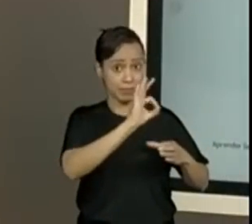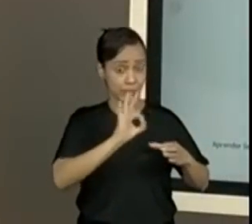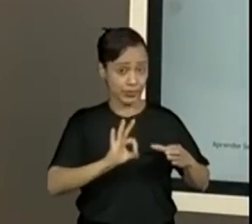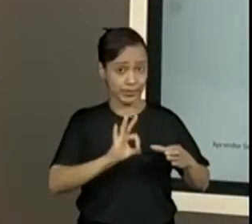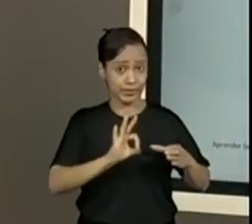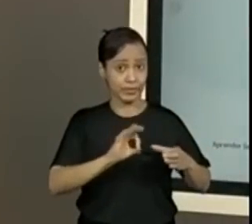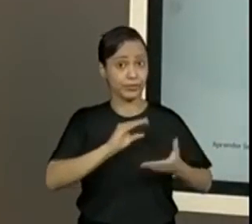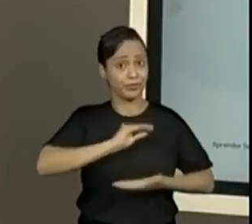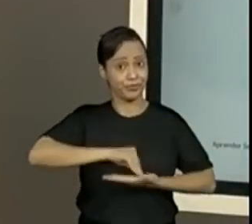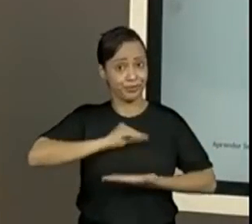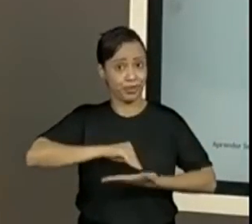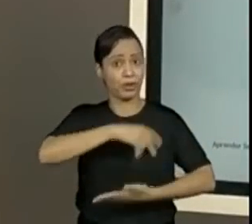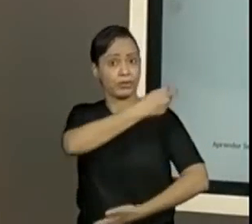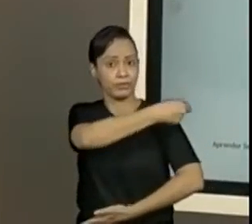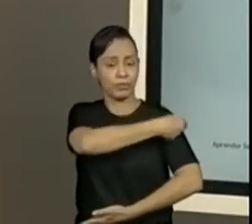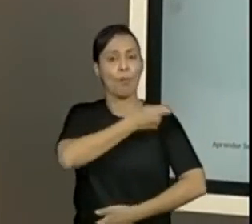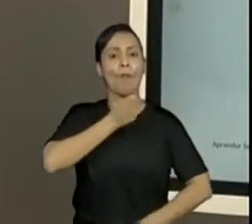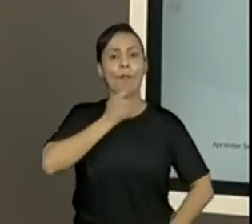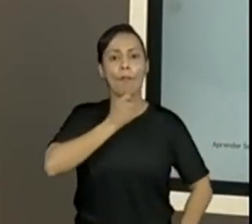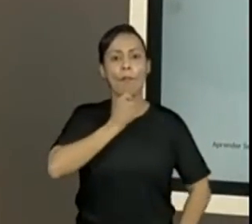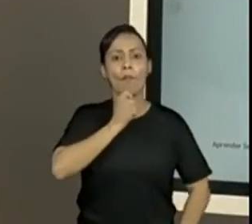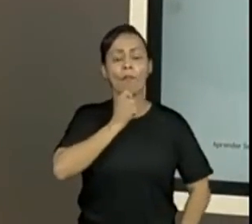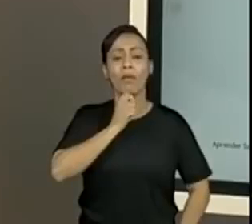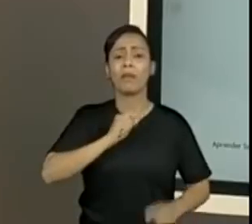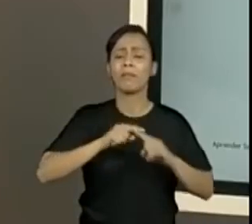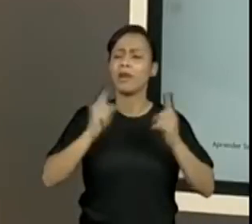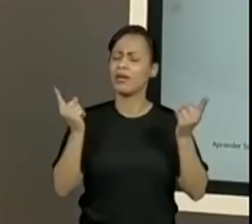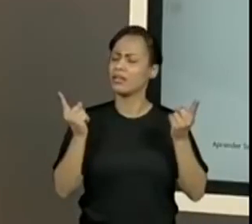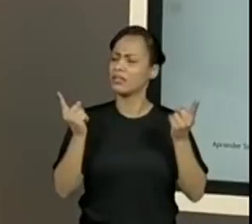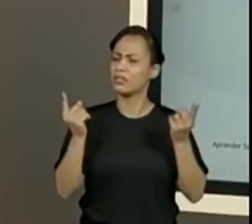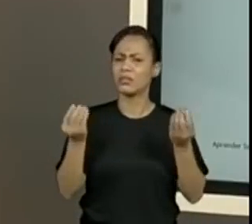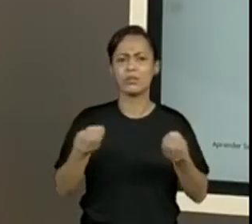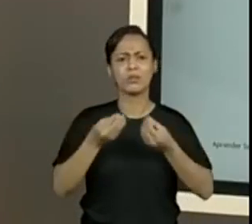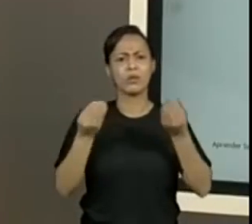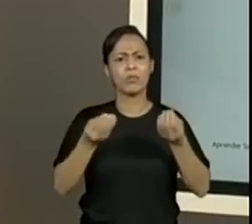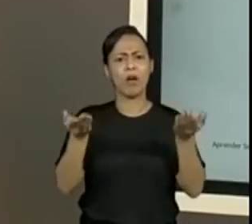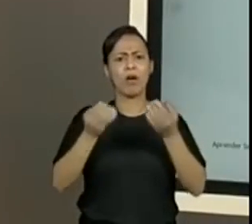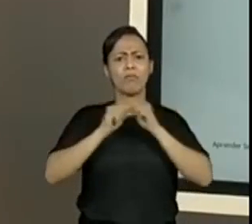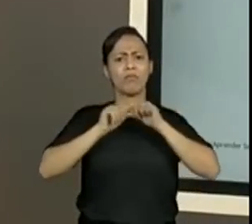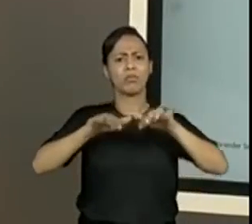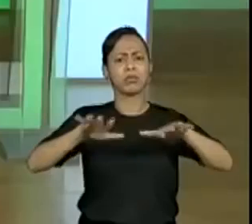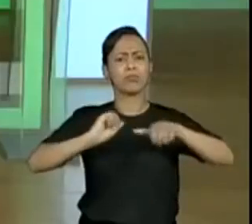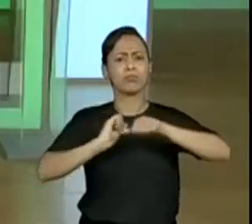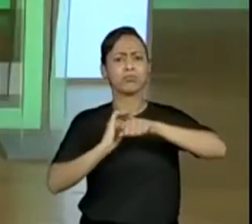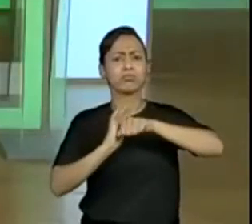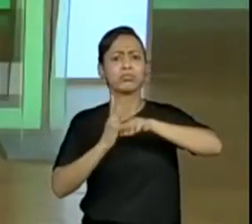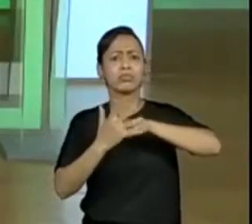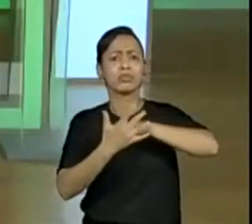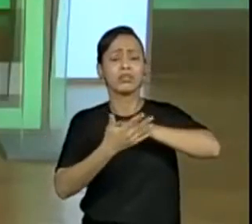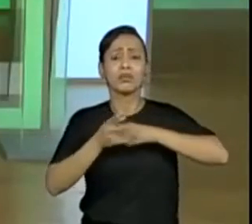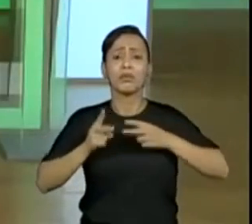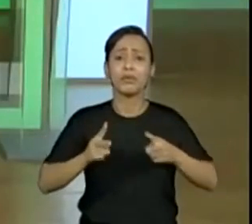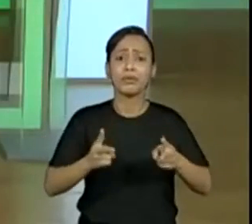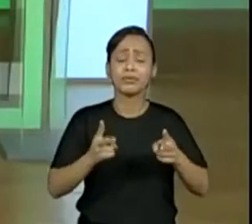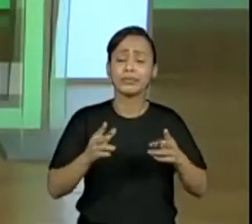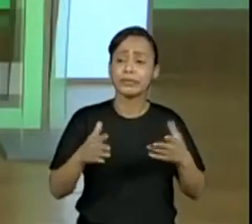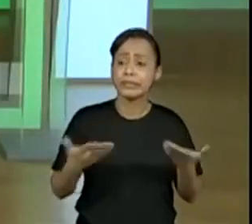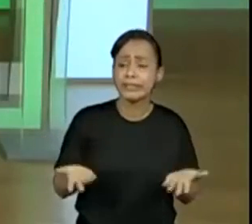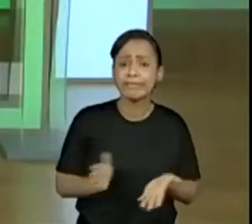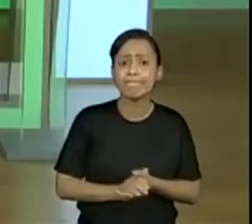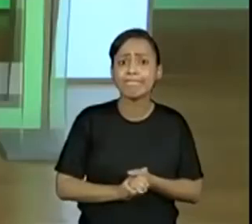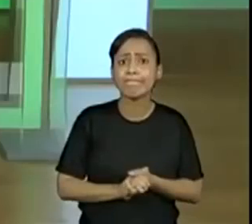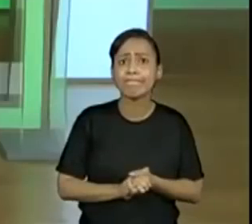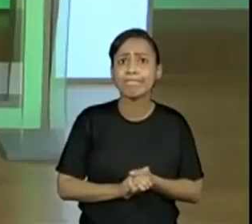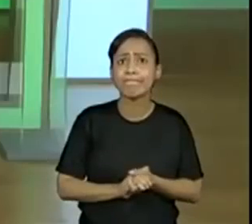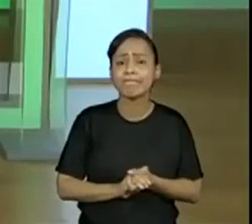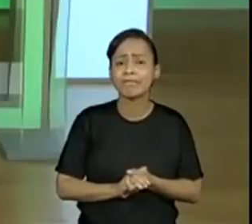que está acabando e não foram. Mas a gente não está na pandemia? O que aconteceu com a pandemia? Professora Kelly, você tem